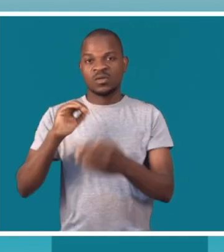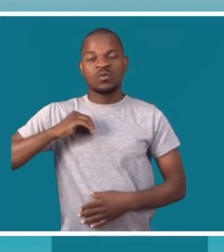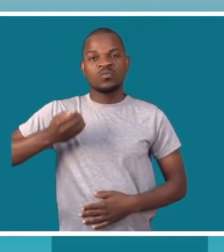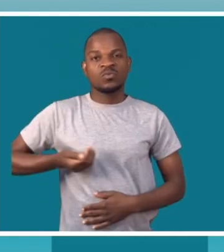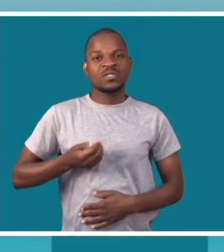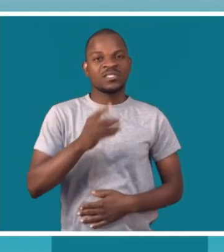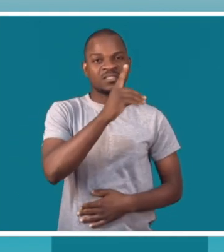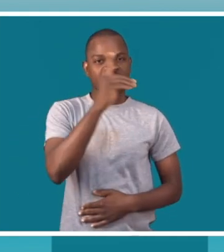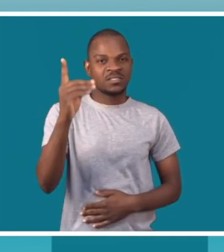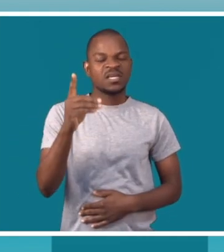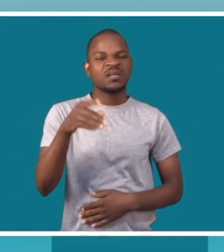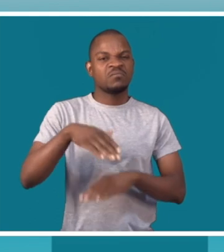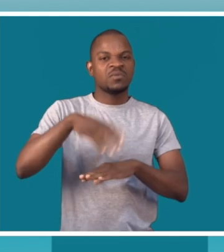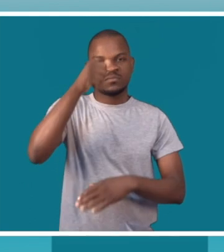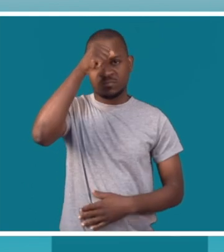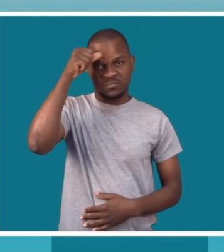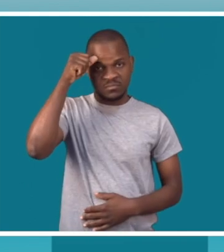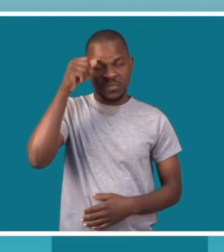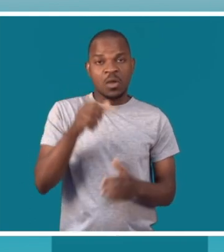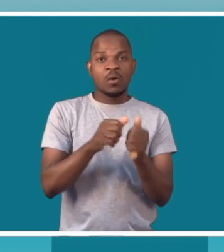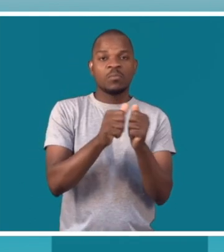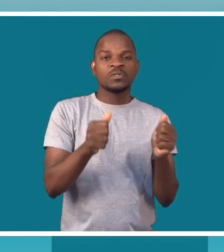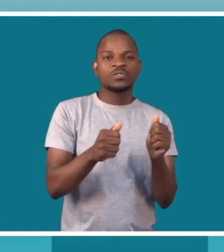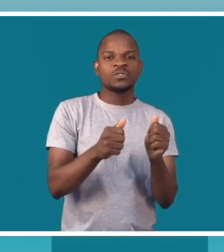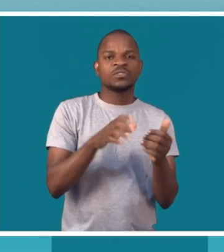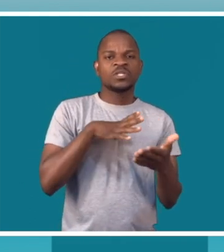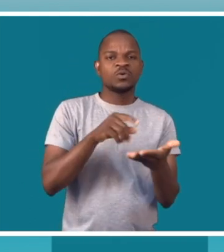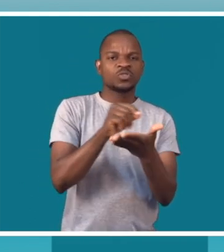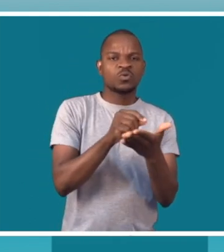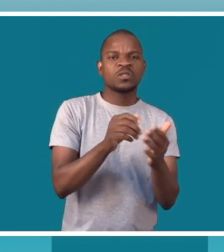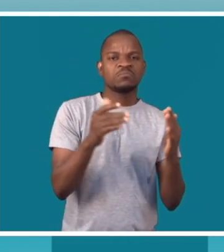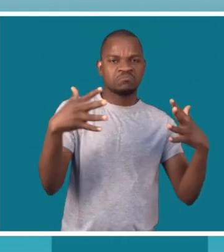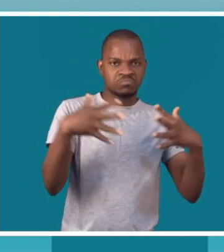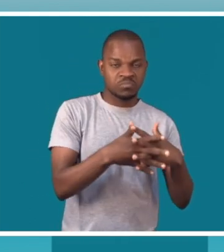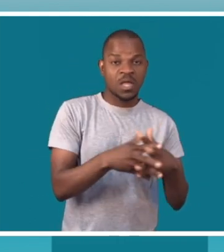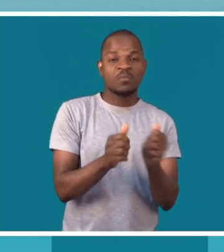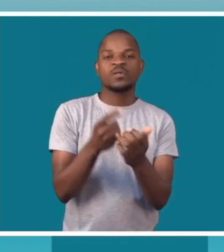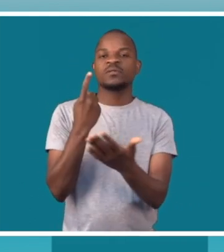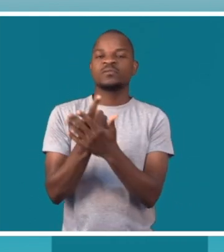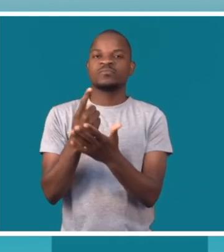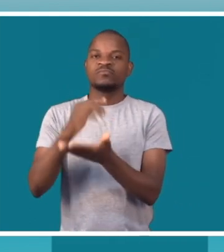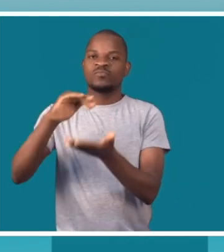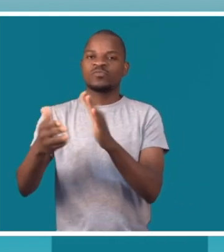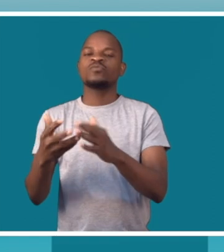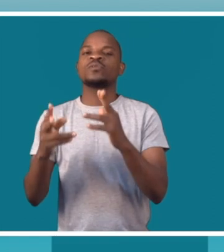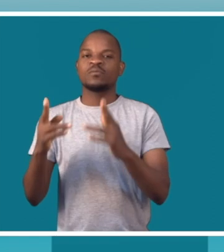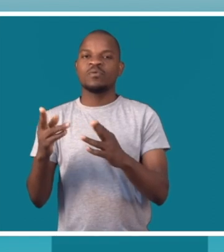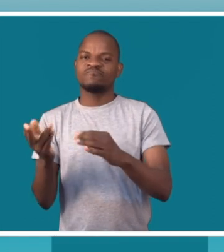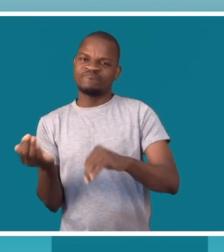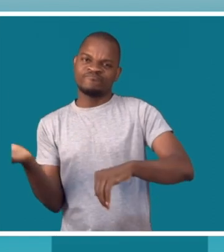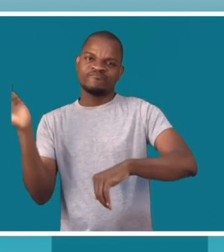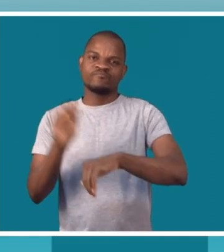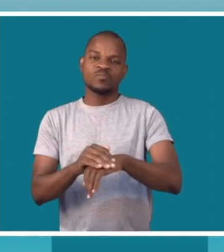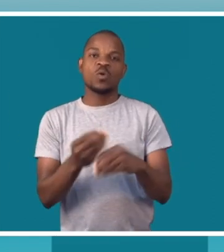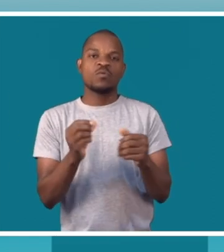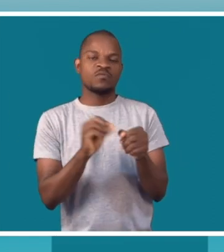da rapariga com deficiência é duplicado. Daqui a gente tenha escolas disponíveis. É preciso que as pessoas também